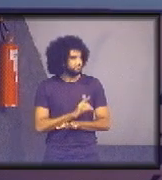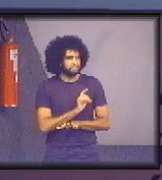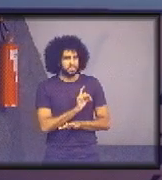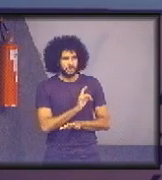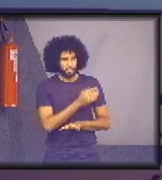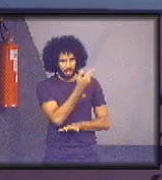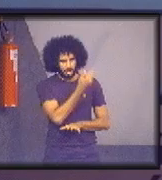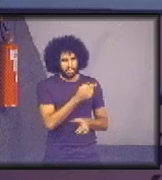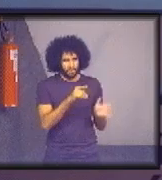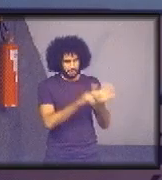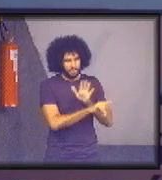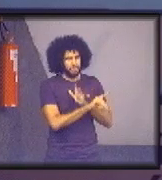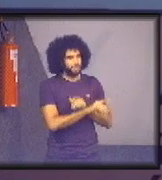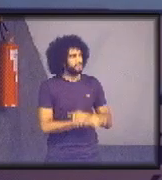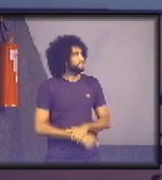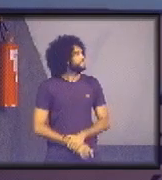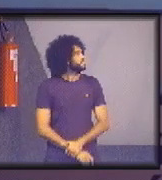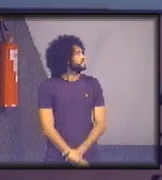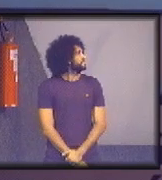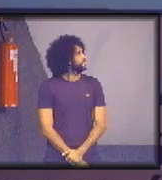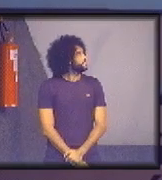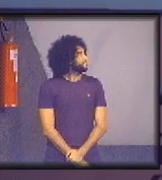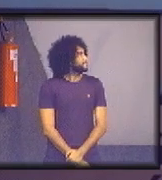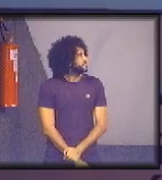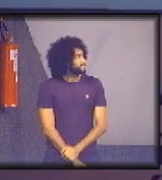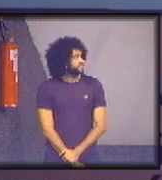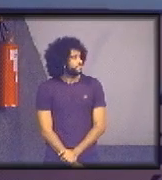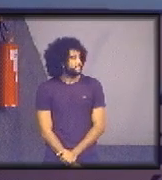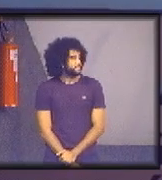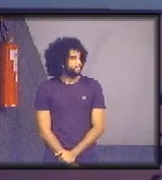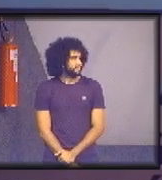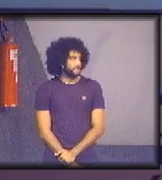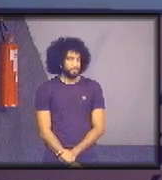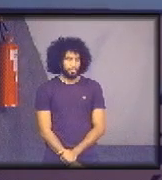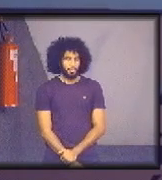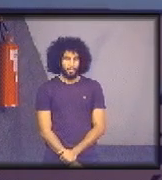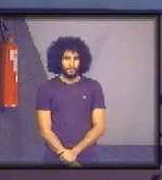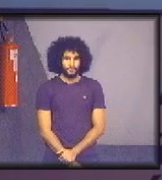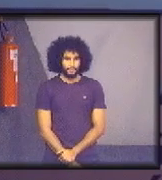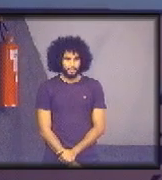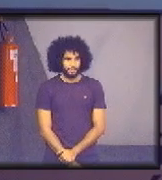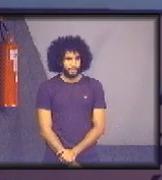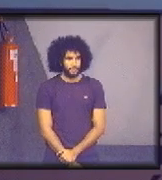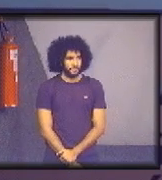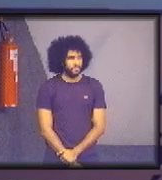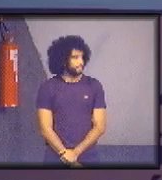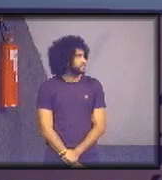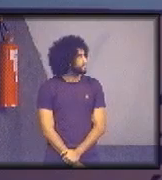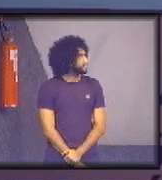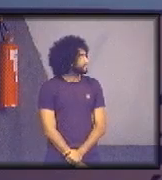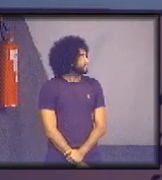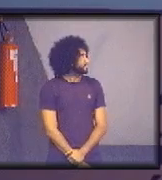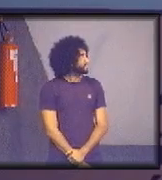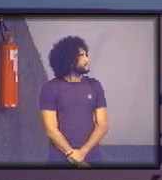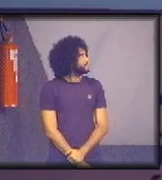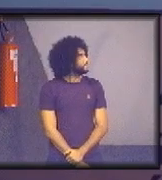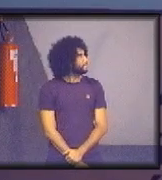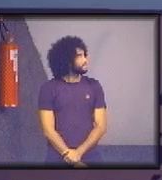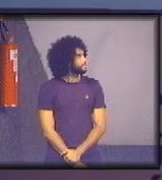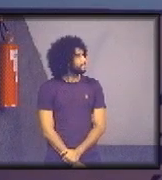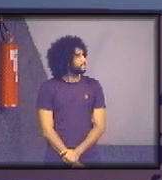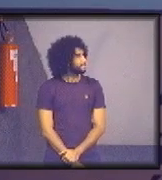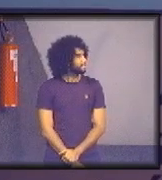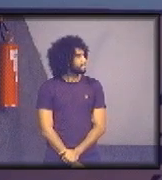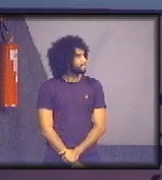encerra. O sistema PLS-JUD não poderia fornecer aos tribunais relatórios mais lúdicos e com gráficos para acompanhamento mensal disponível aos